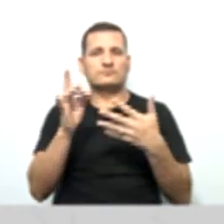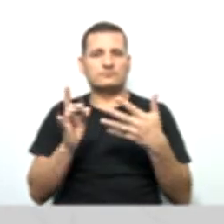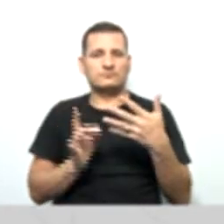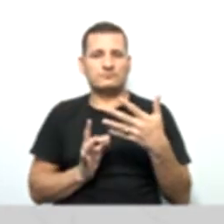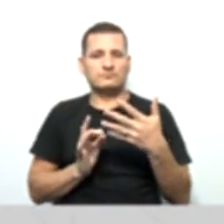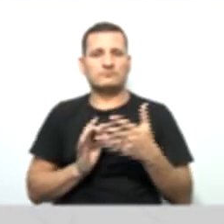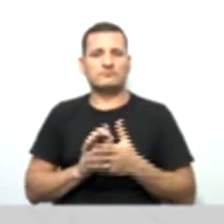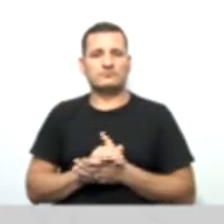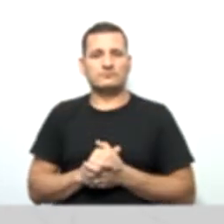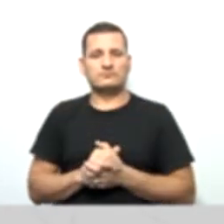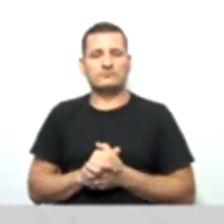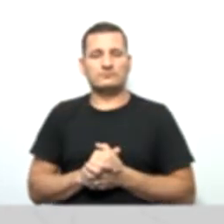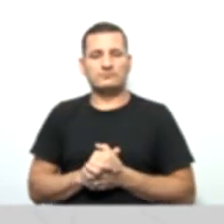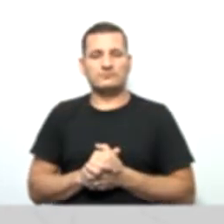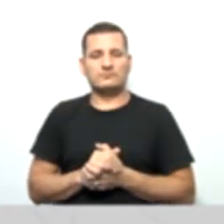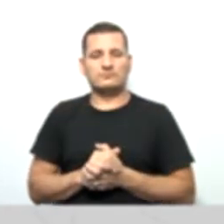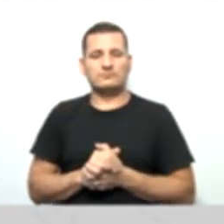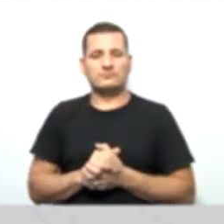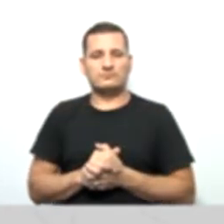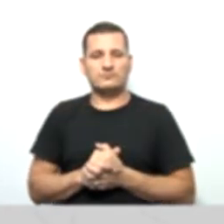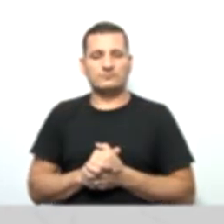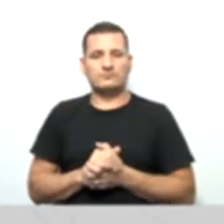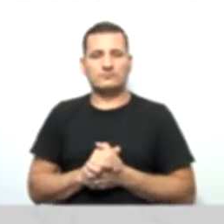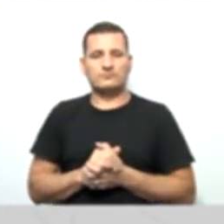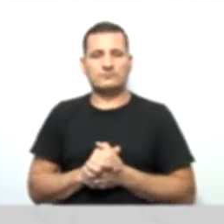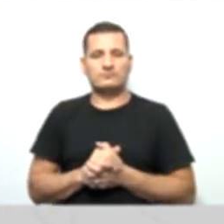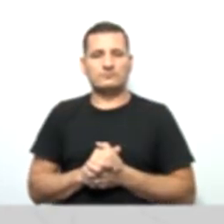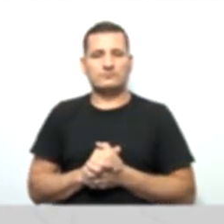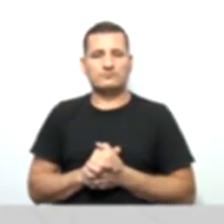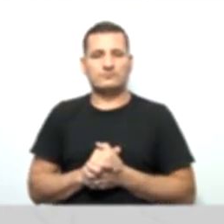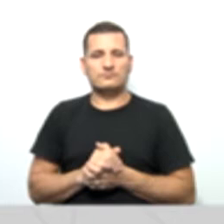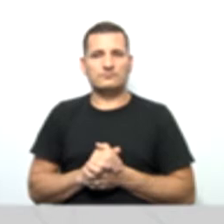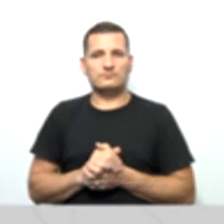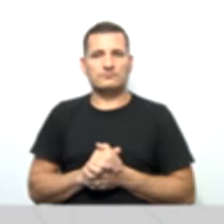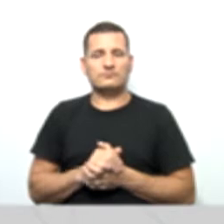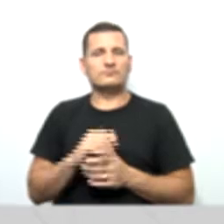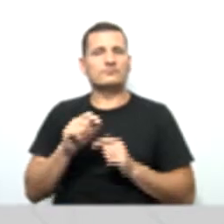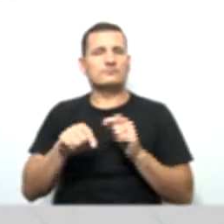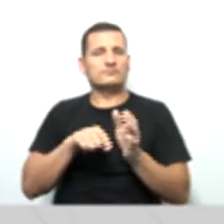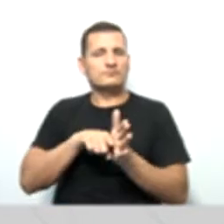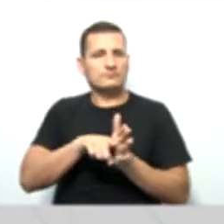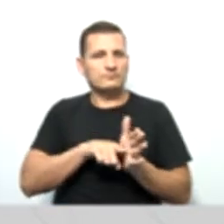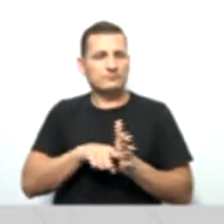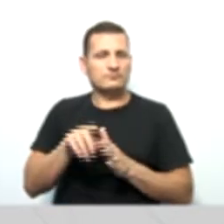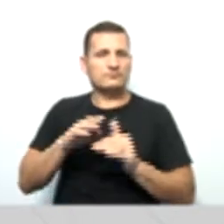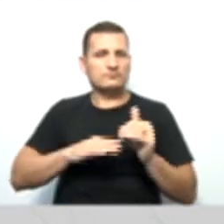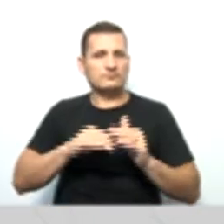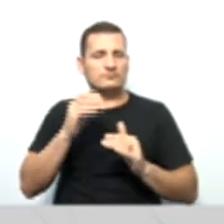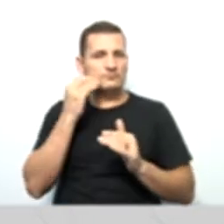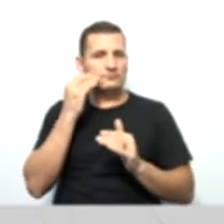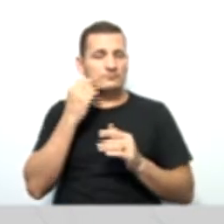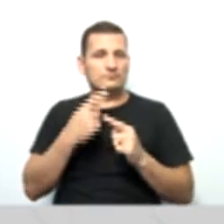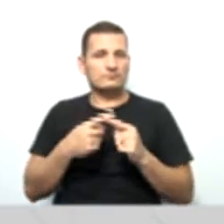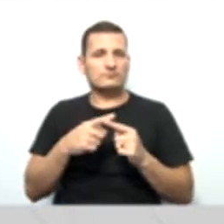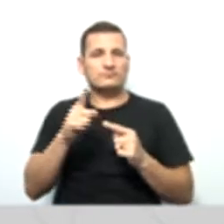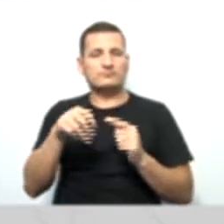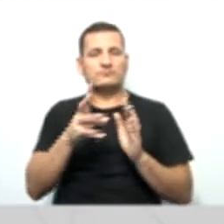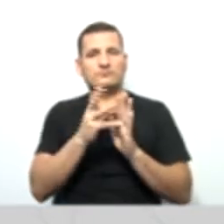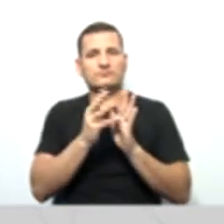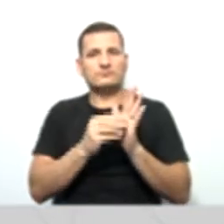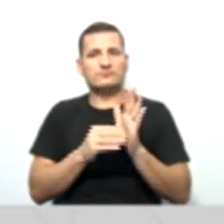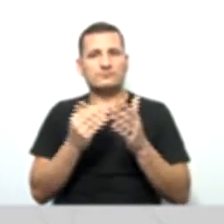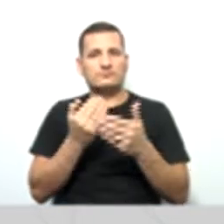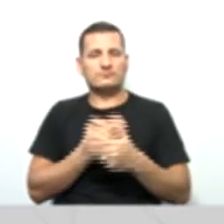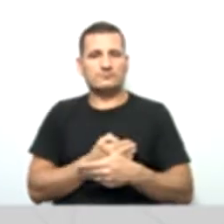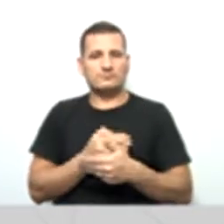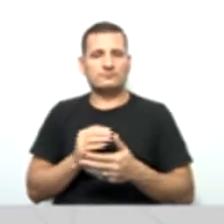de cada um dos conceitos, né? O que o autor, o auditor deve verificar, porque isso é conteúdo de prova, gente.